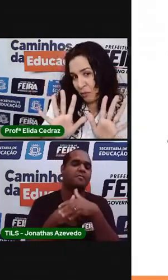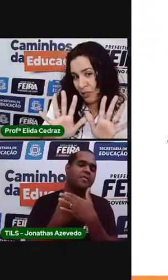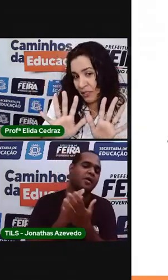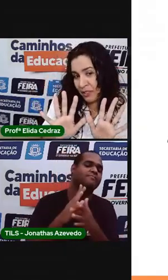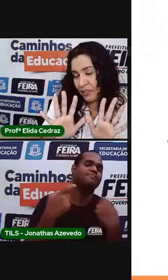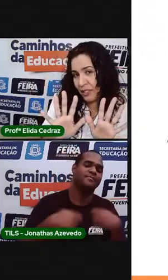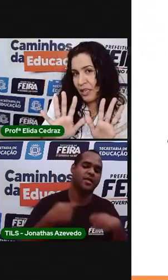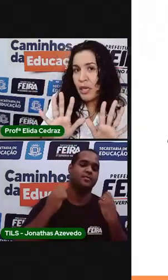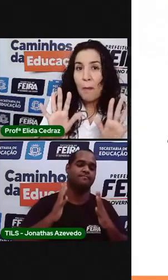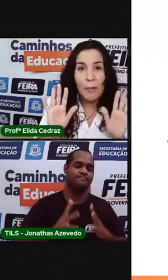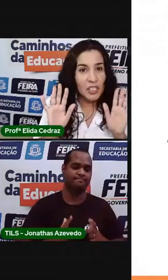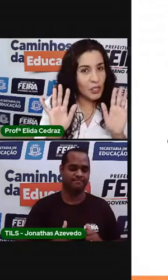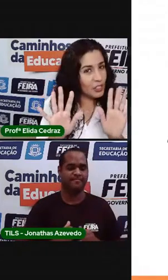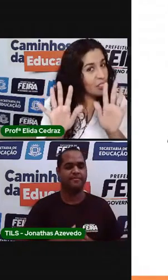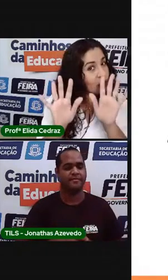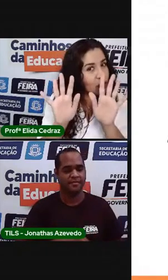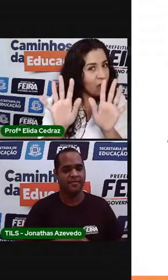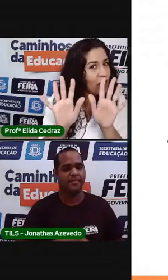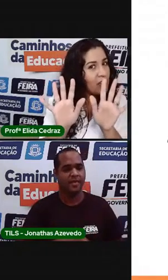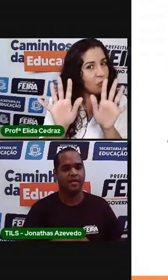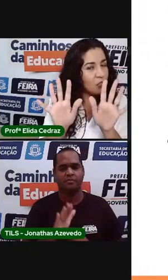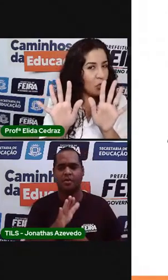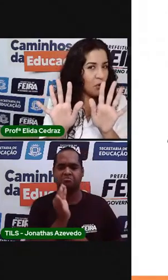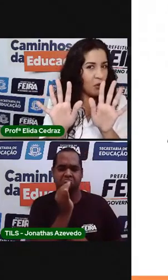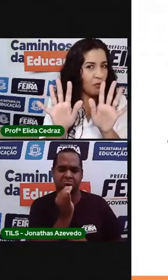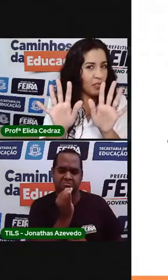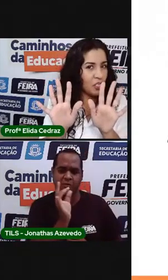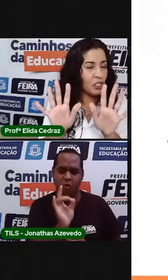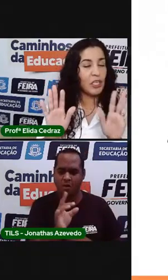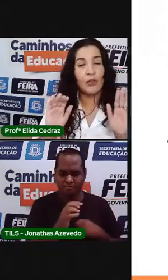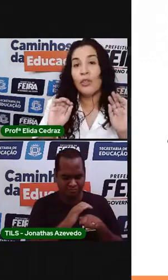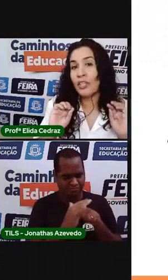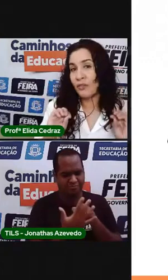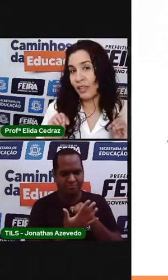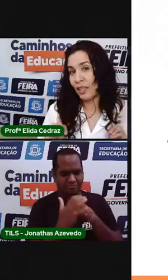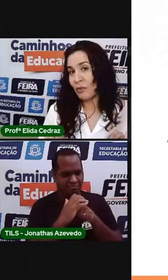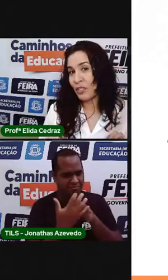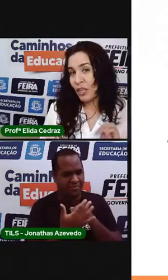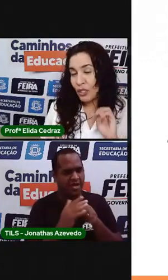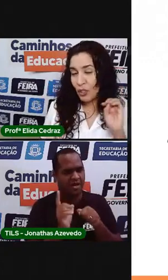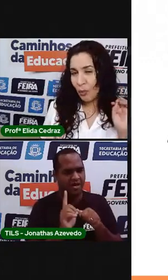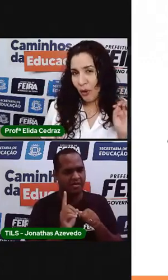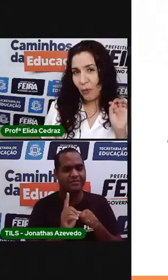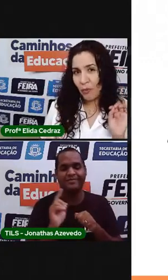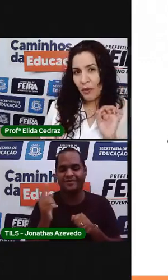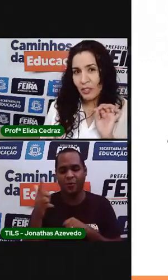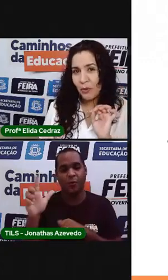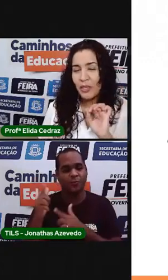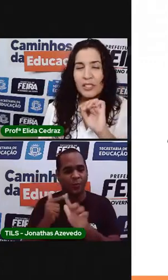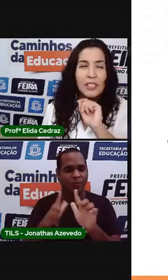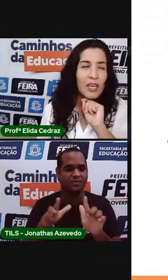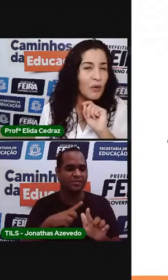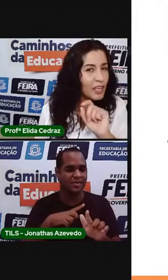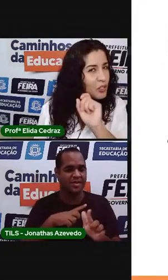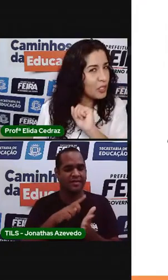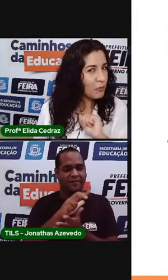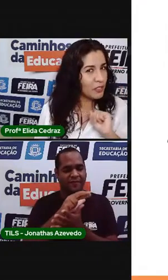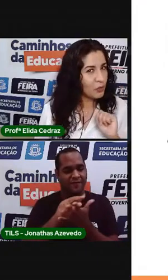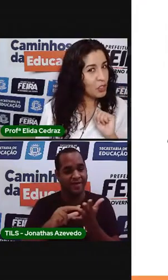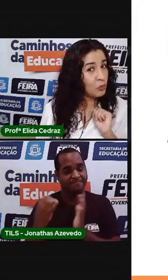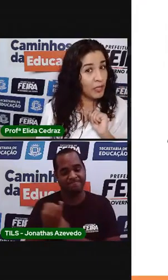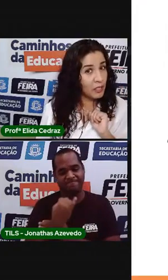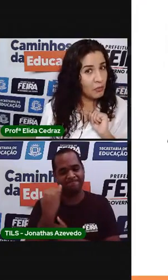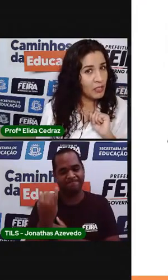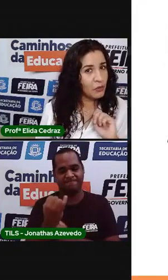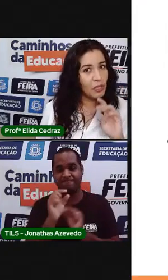bem limpas. Mas nós não só falamos sobre Covid. Nós falamos sobre algumas coisas que eu acho que